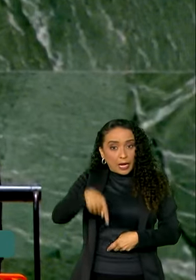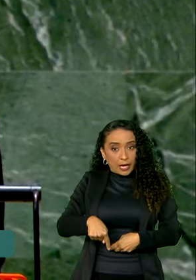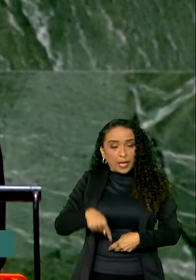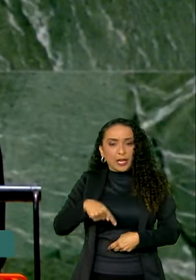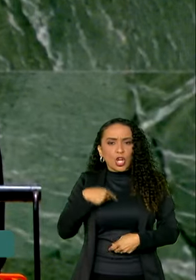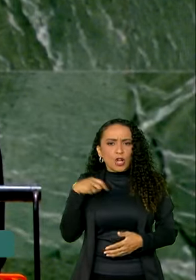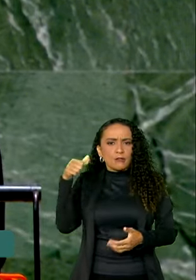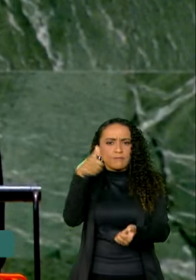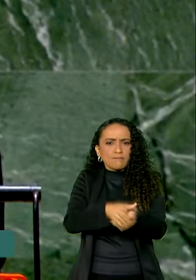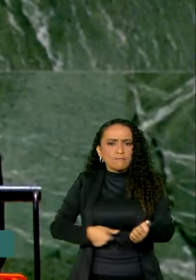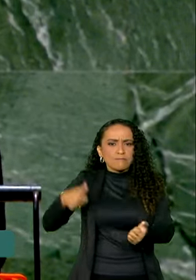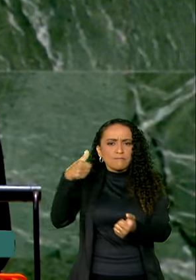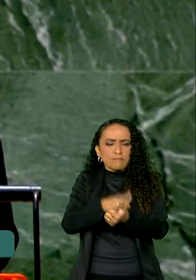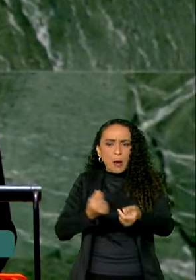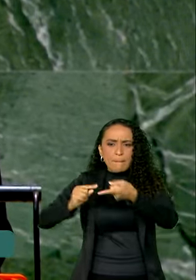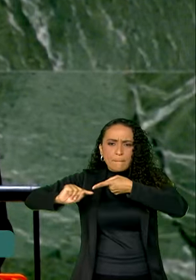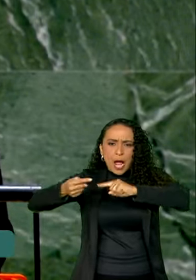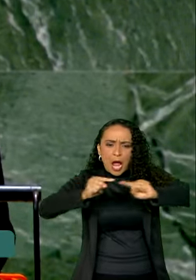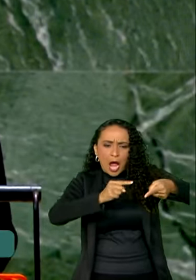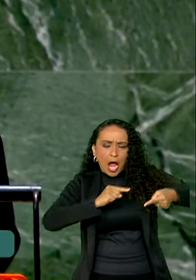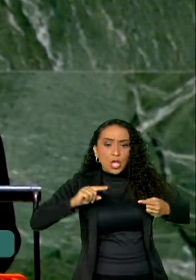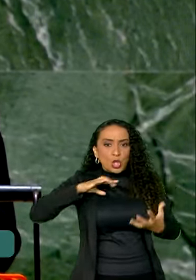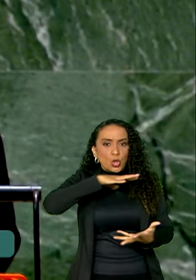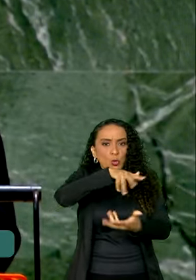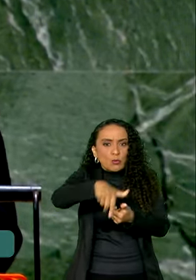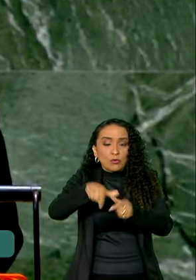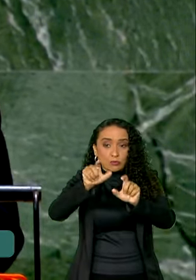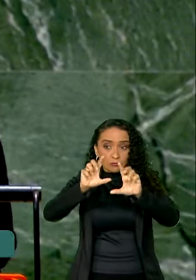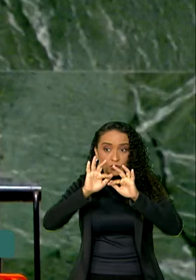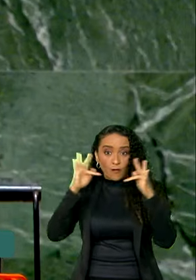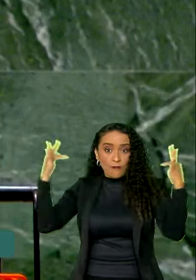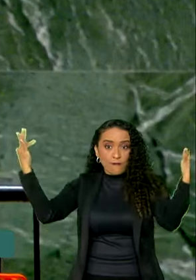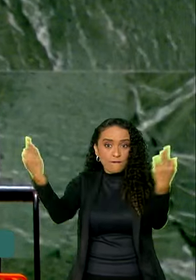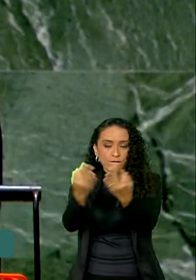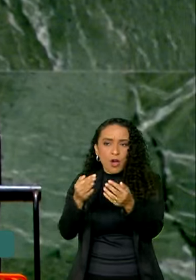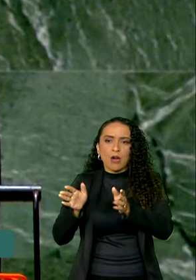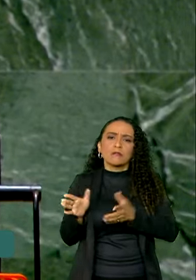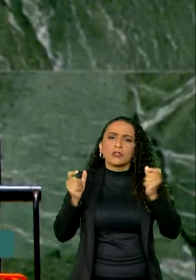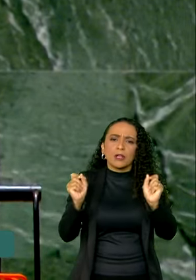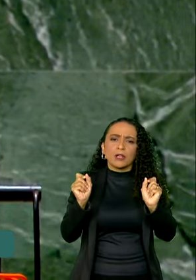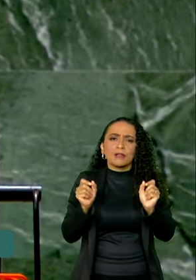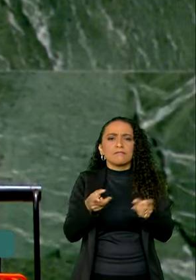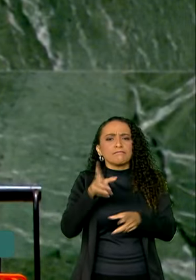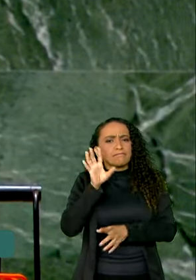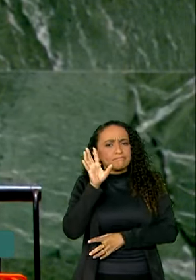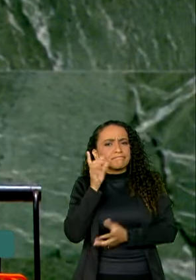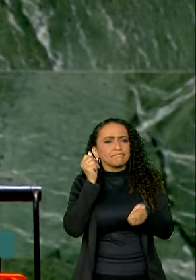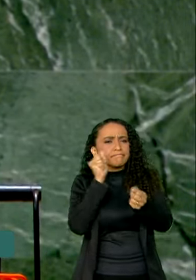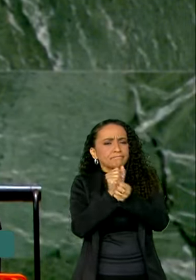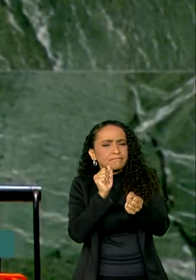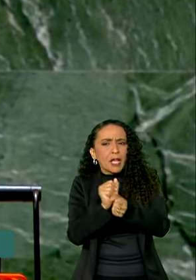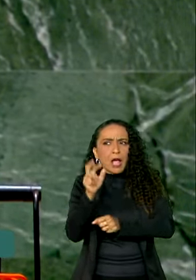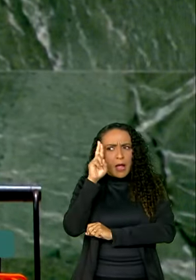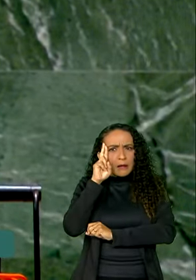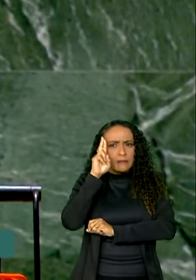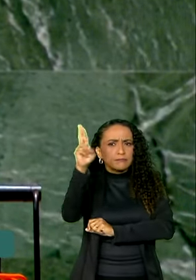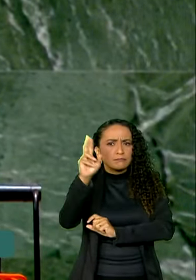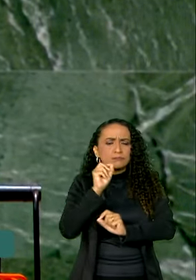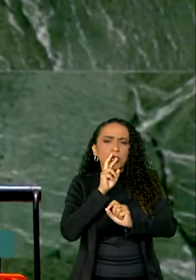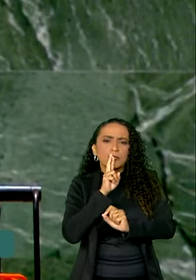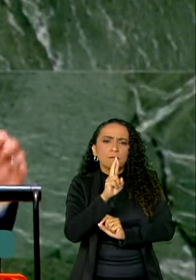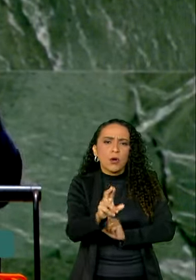travamos os grandes debates do mundo. Neste fórum, buscamos as respostas para os problemas que afligem o planeta.